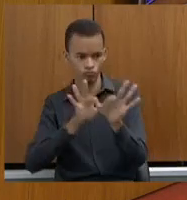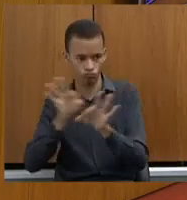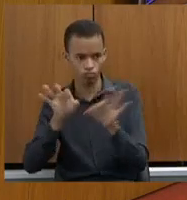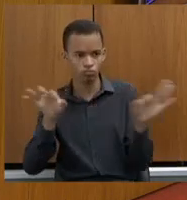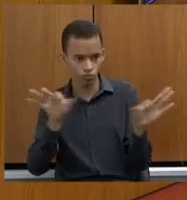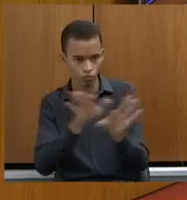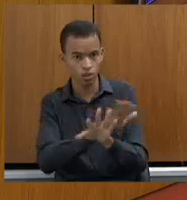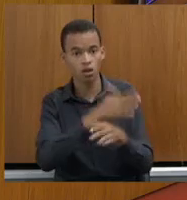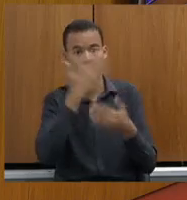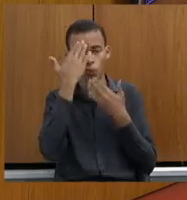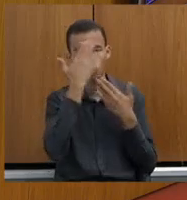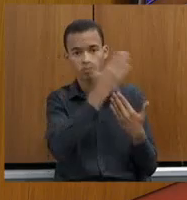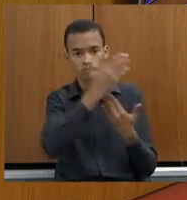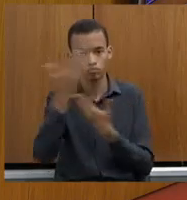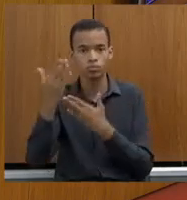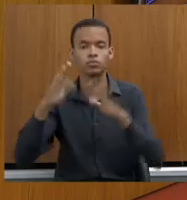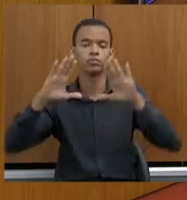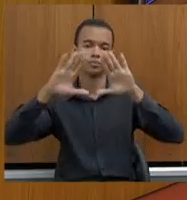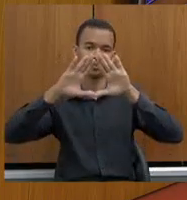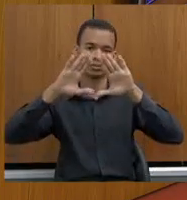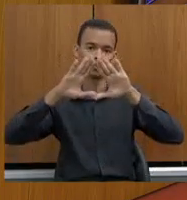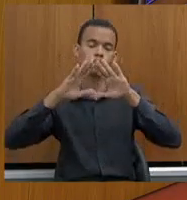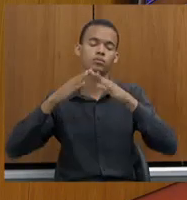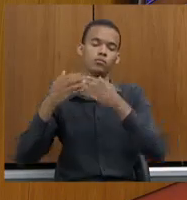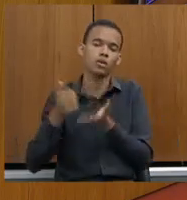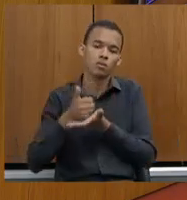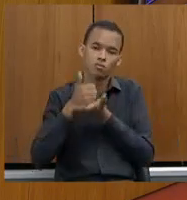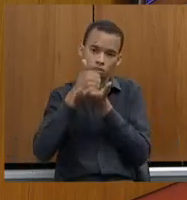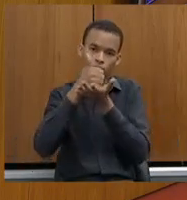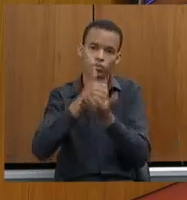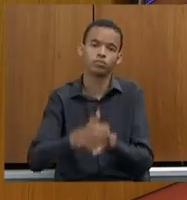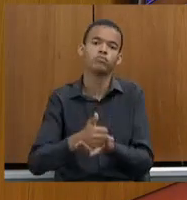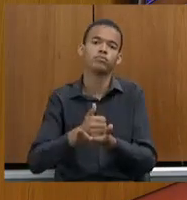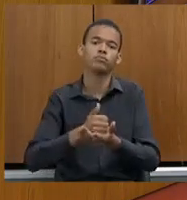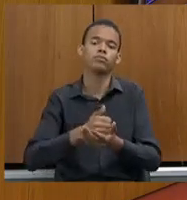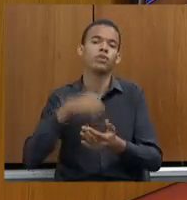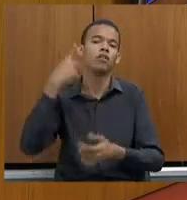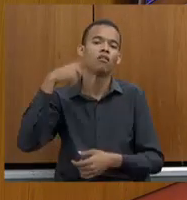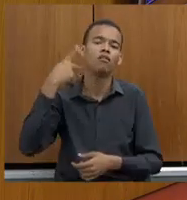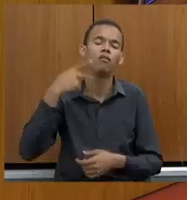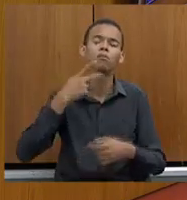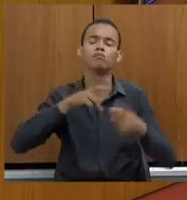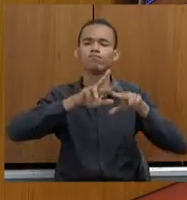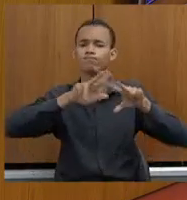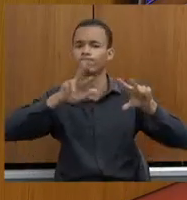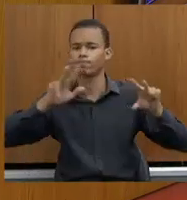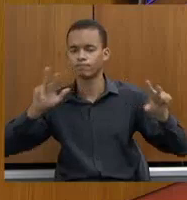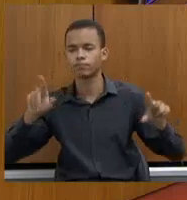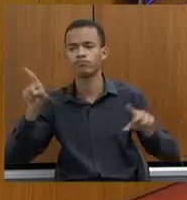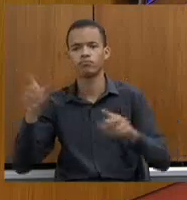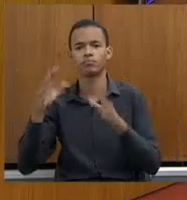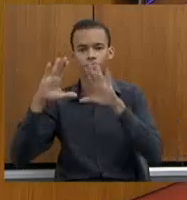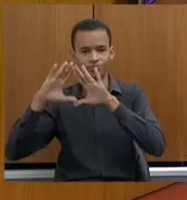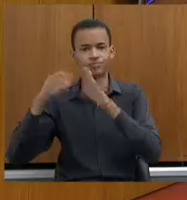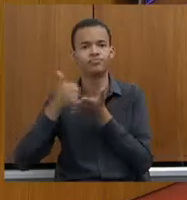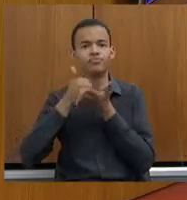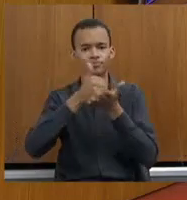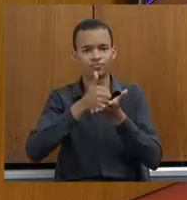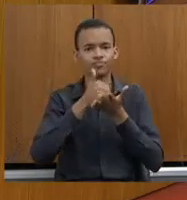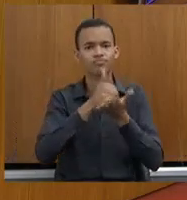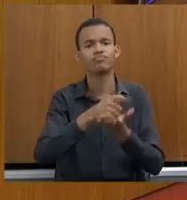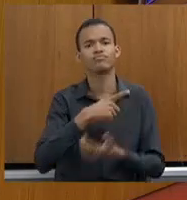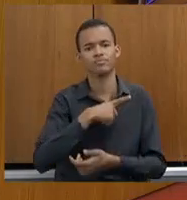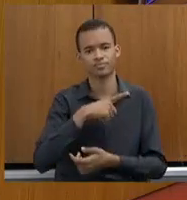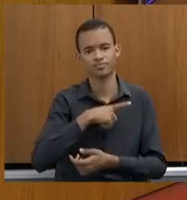Muito obrigado a todos, obrigado à Assembleia pelo apoio a vários parlamentares que têm acreditado do seu apoio